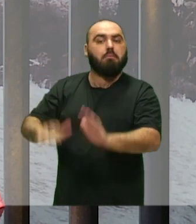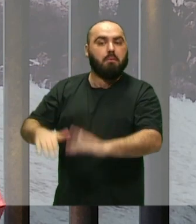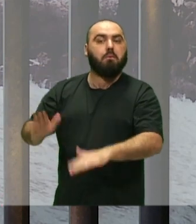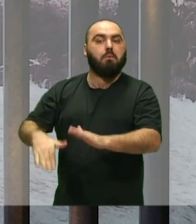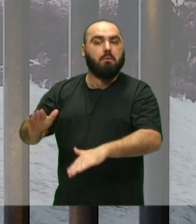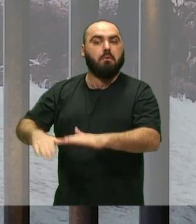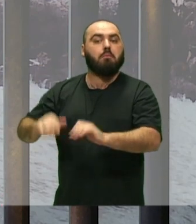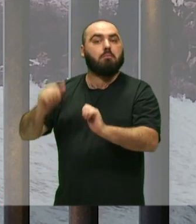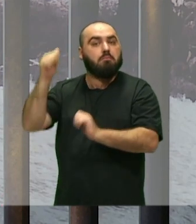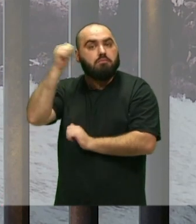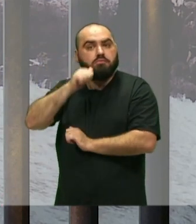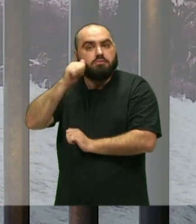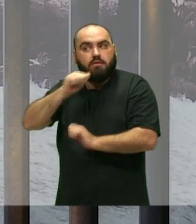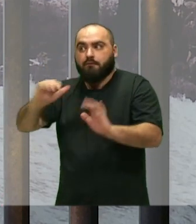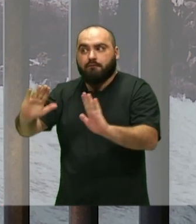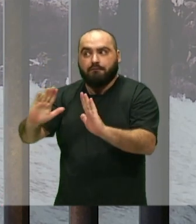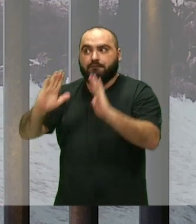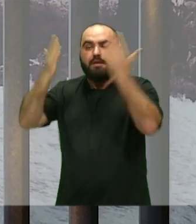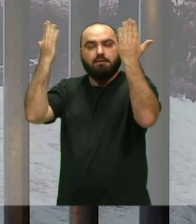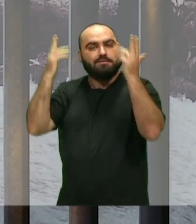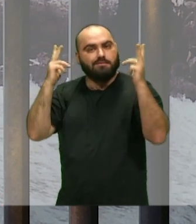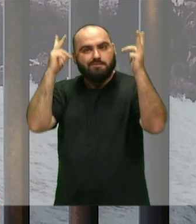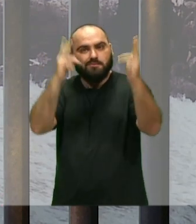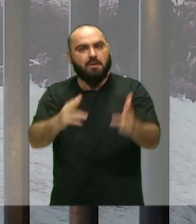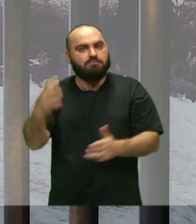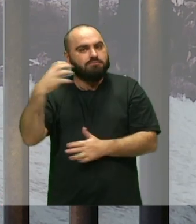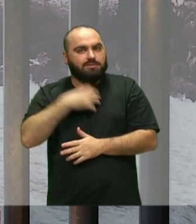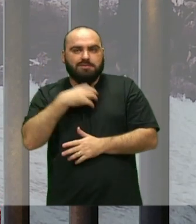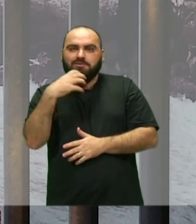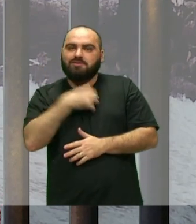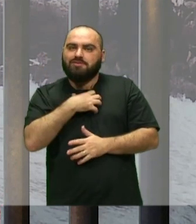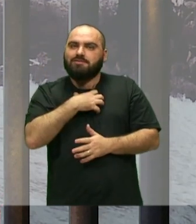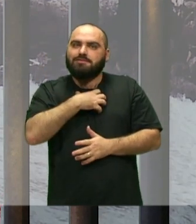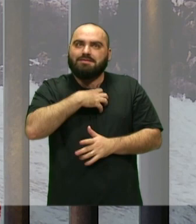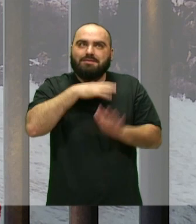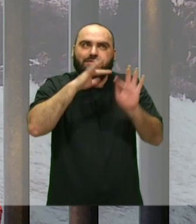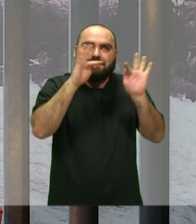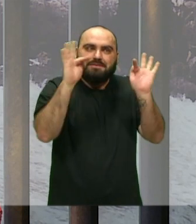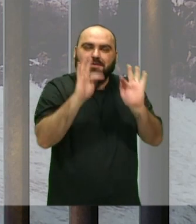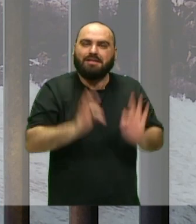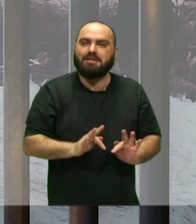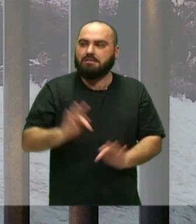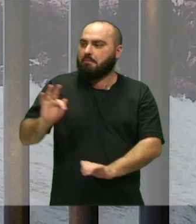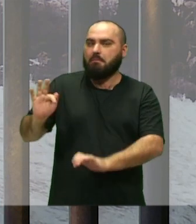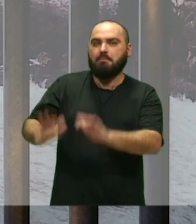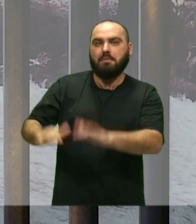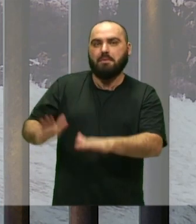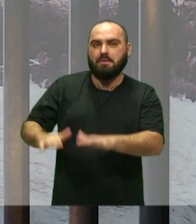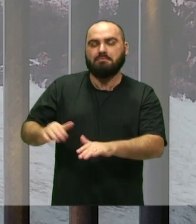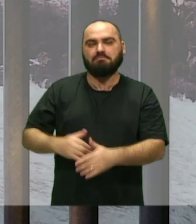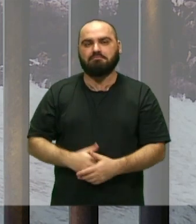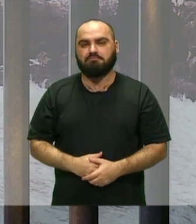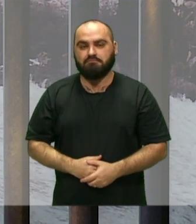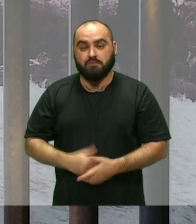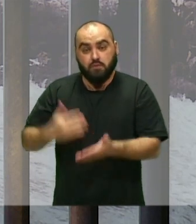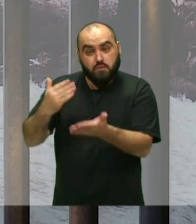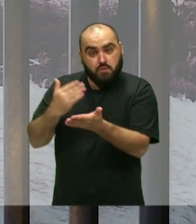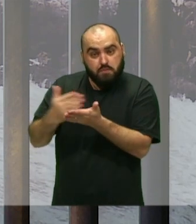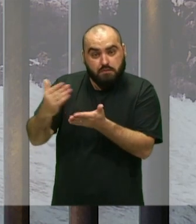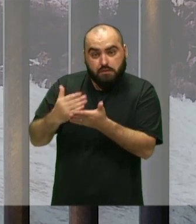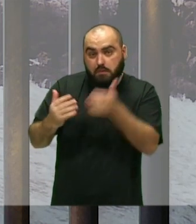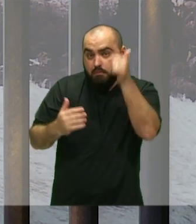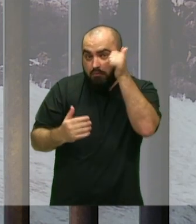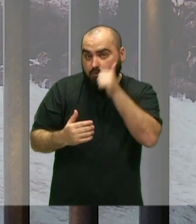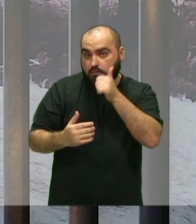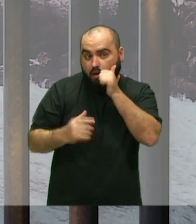E festejar E sentir o axé Com alegria, né? Do tambor Porque quando iniciou Esse processo Das mulheres Poder